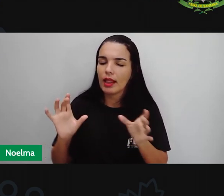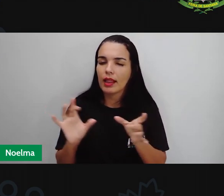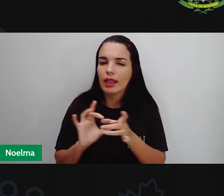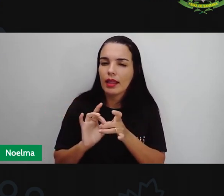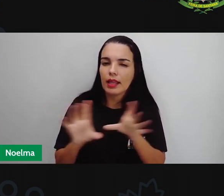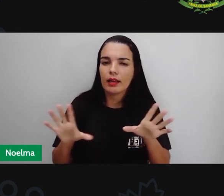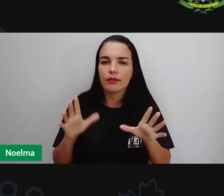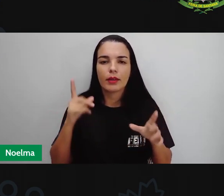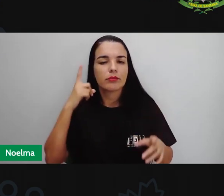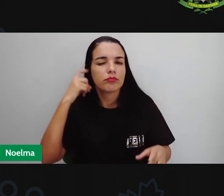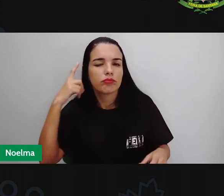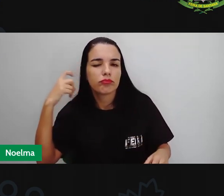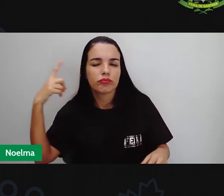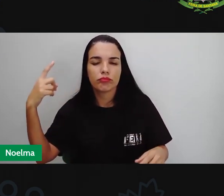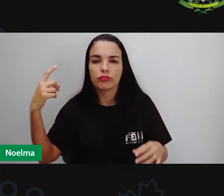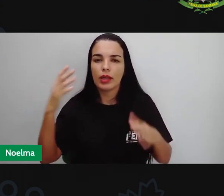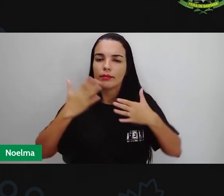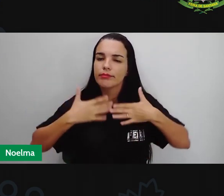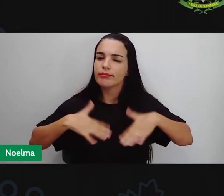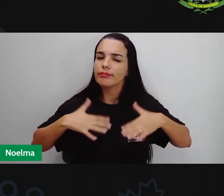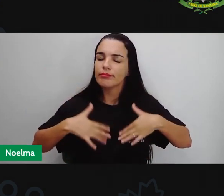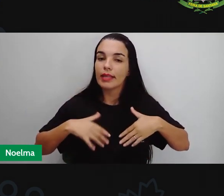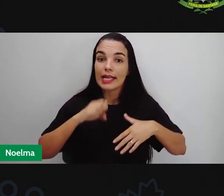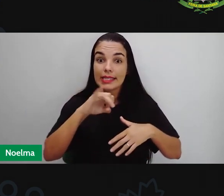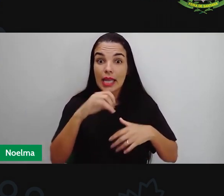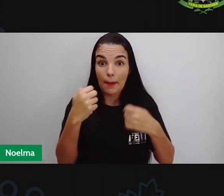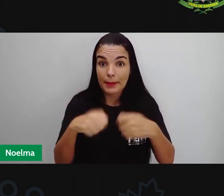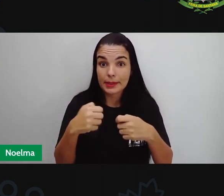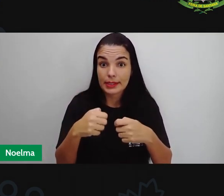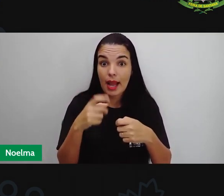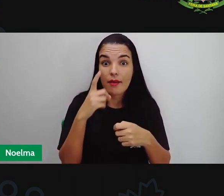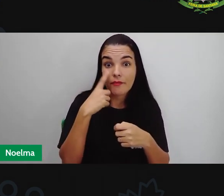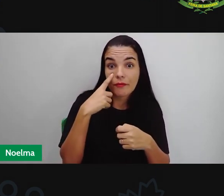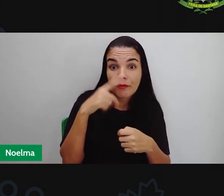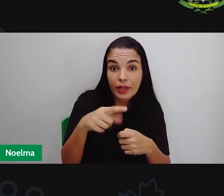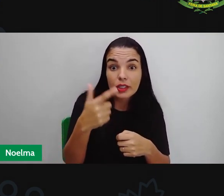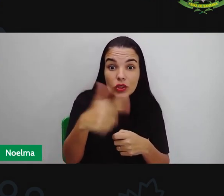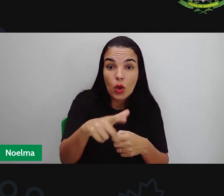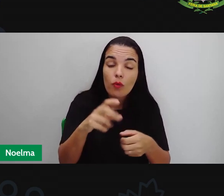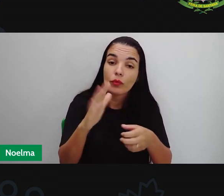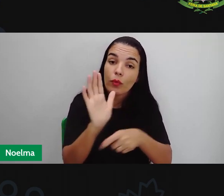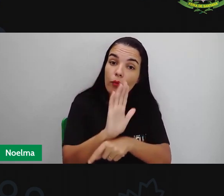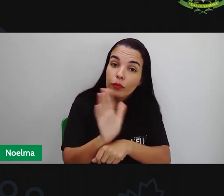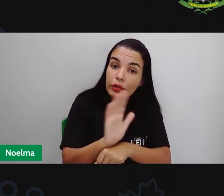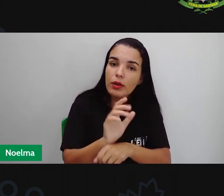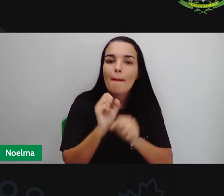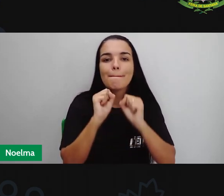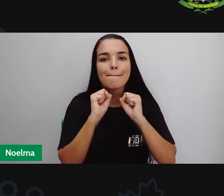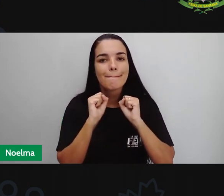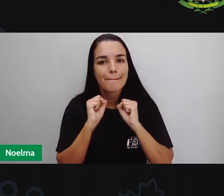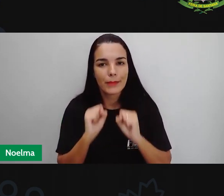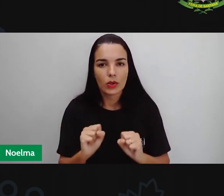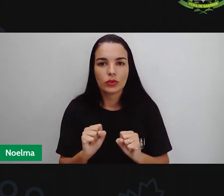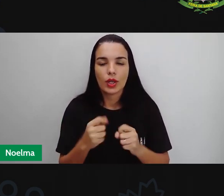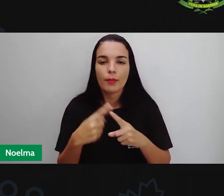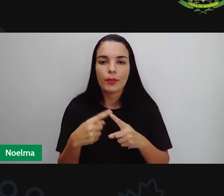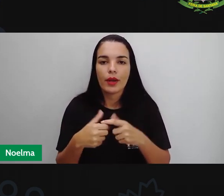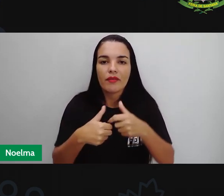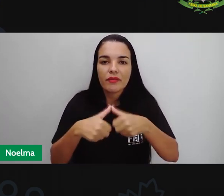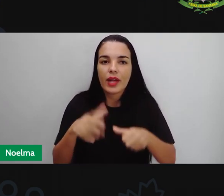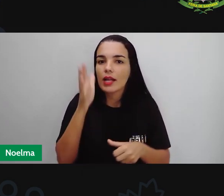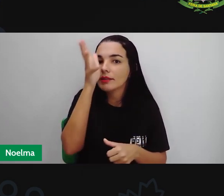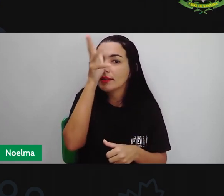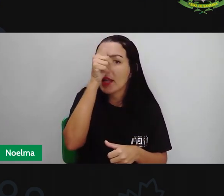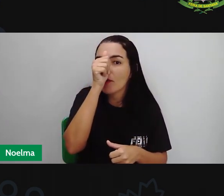interferência Se necessário Rebeja esse vídeo Quantas vezes Vocês quiserem Porque esses vídeos Eles ficam salvos